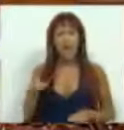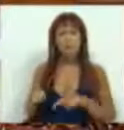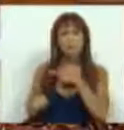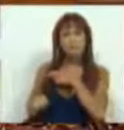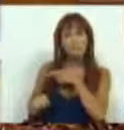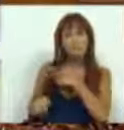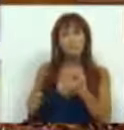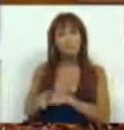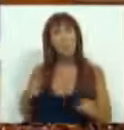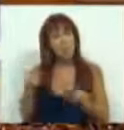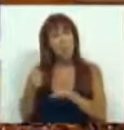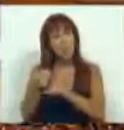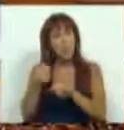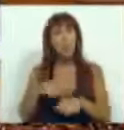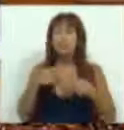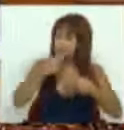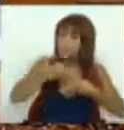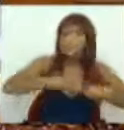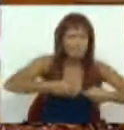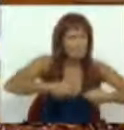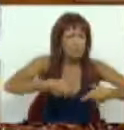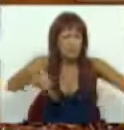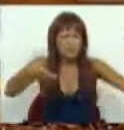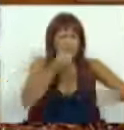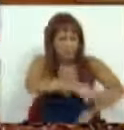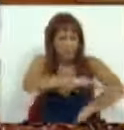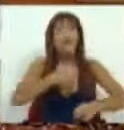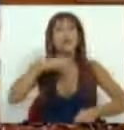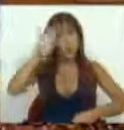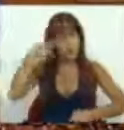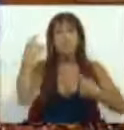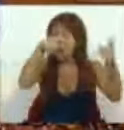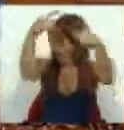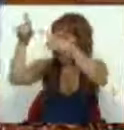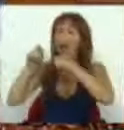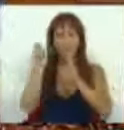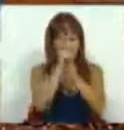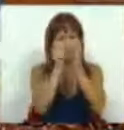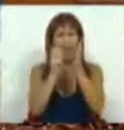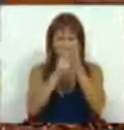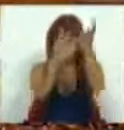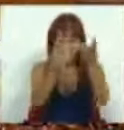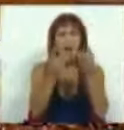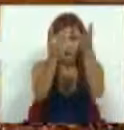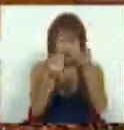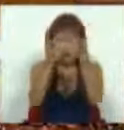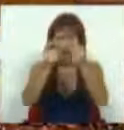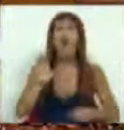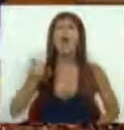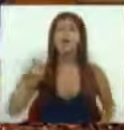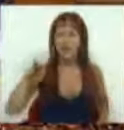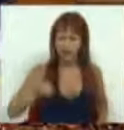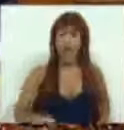Socialista no combate ao desperdício, que sabemos poder existir em todas as rúbricas contabilísticas do